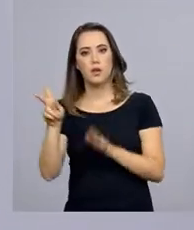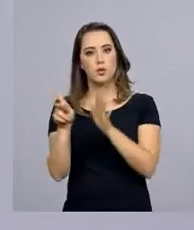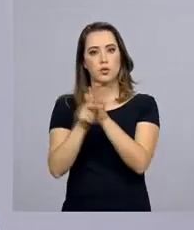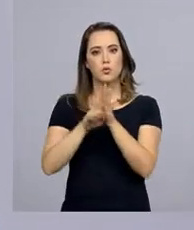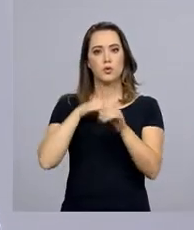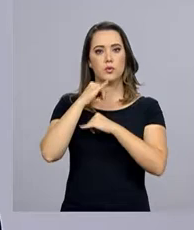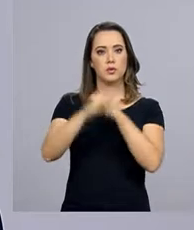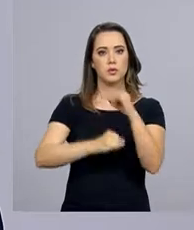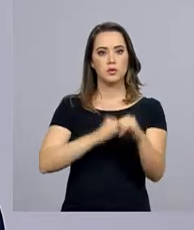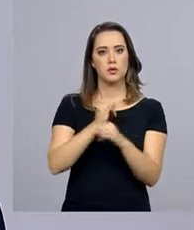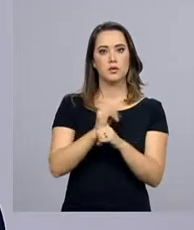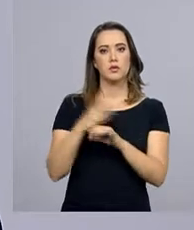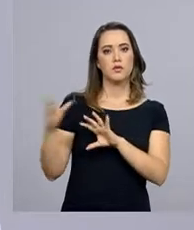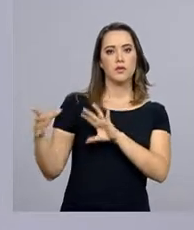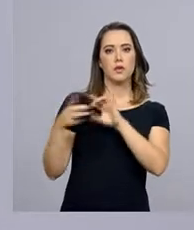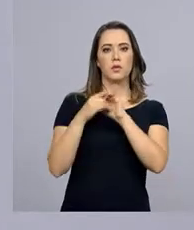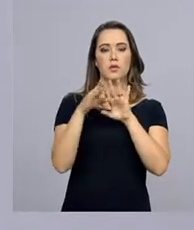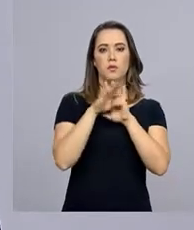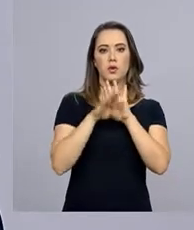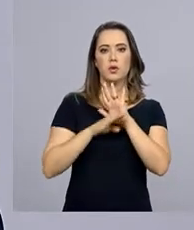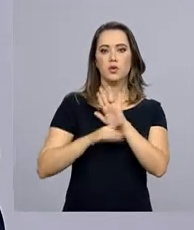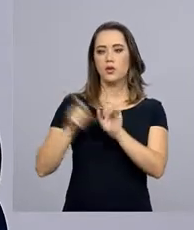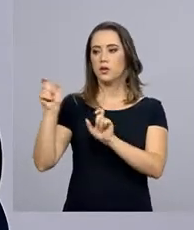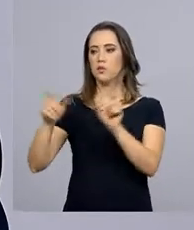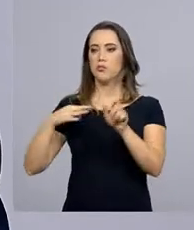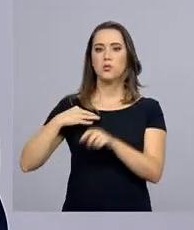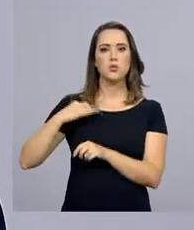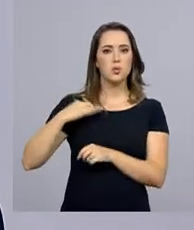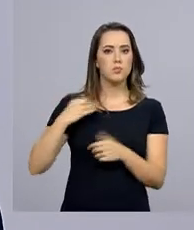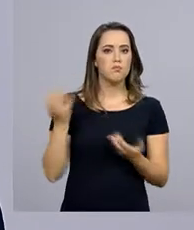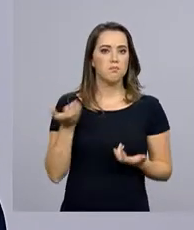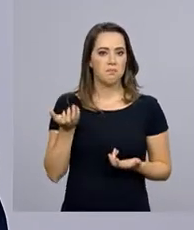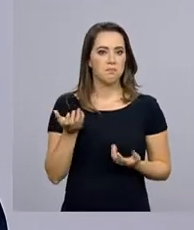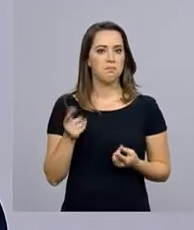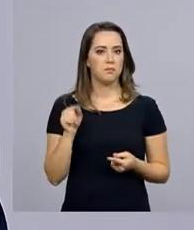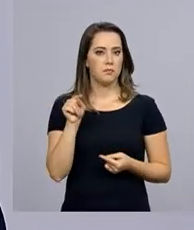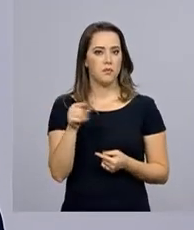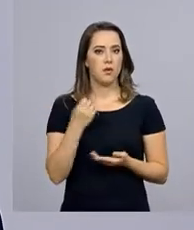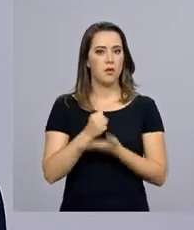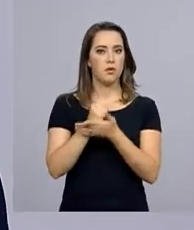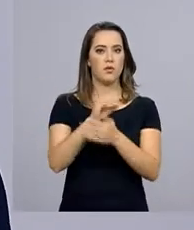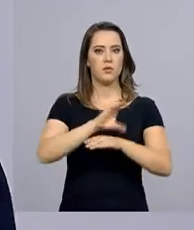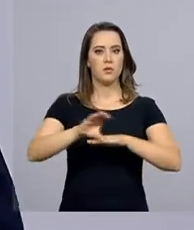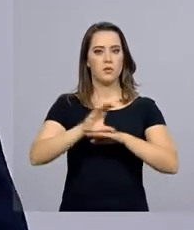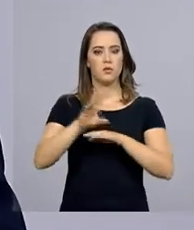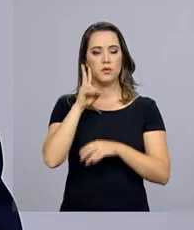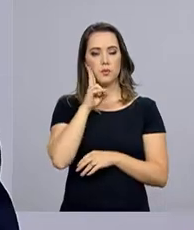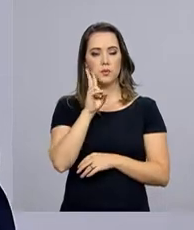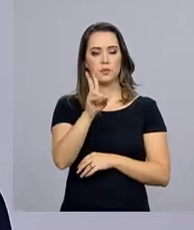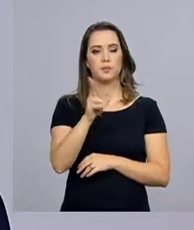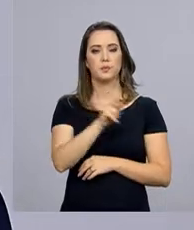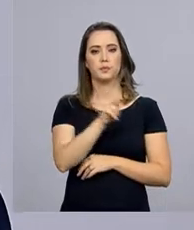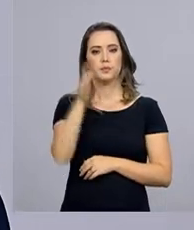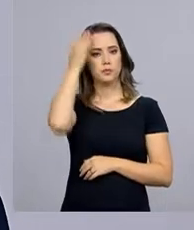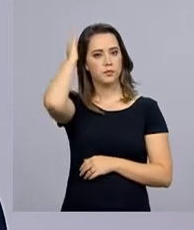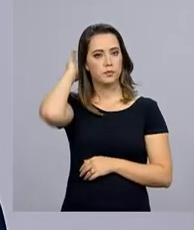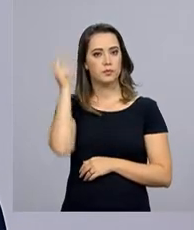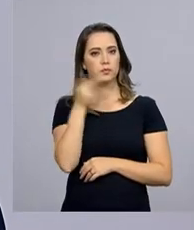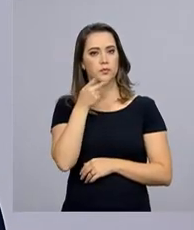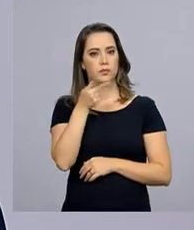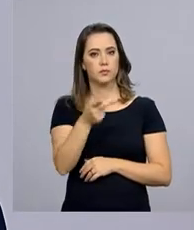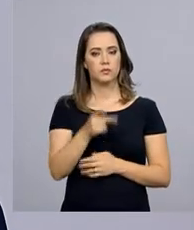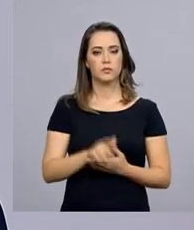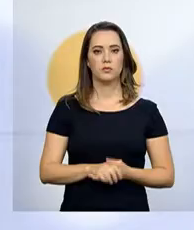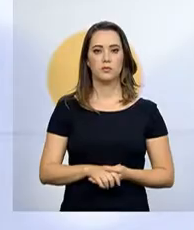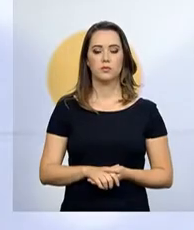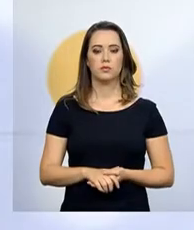espaço na internet que vai conectar projetos e voluntários e oferecer cursos. Vamos ouvir o que o presidente falou sobre a plataforma.